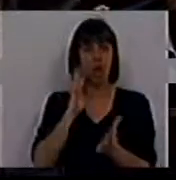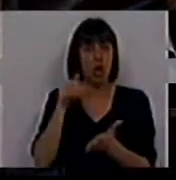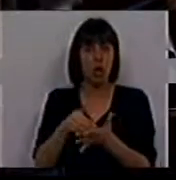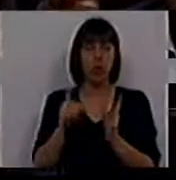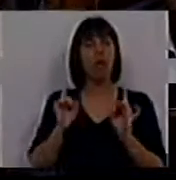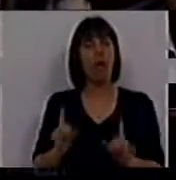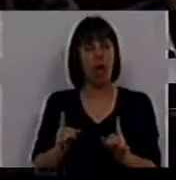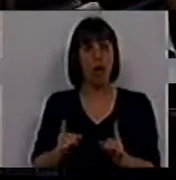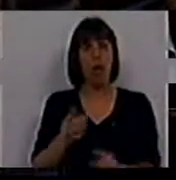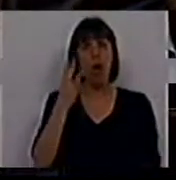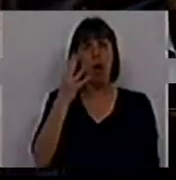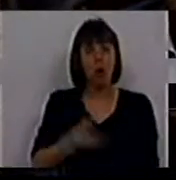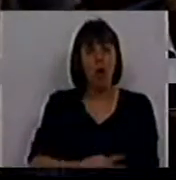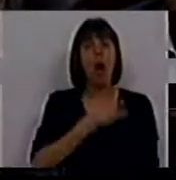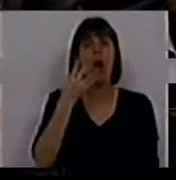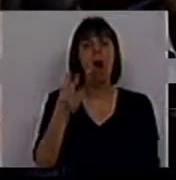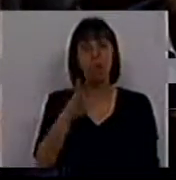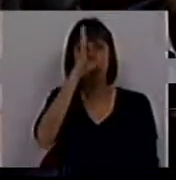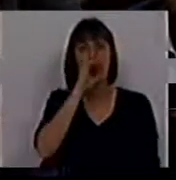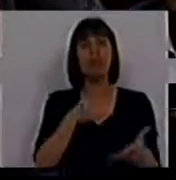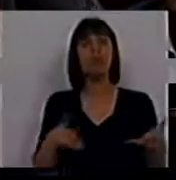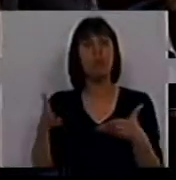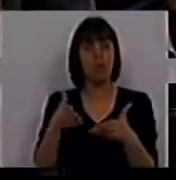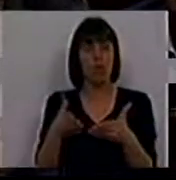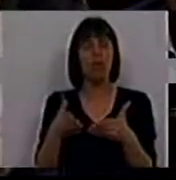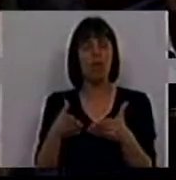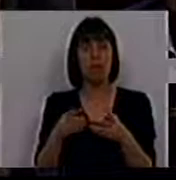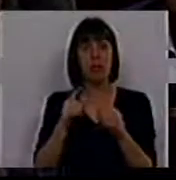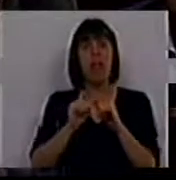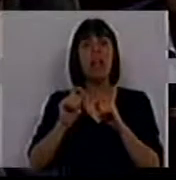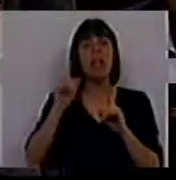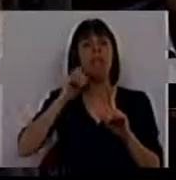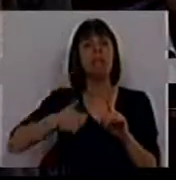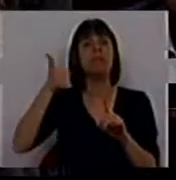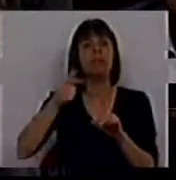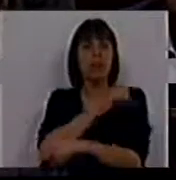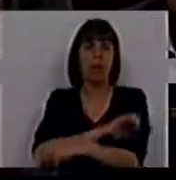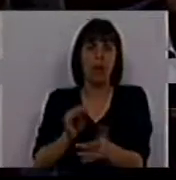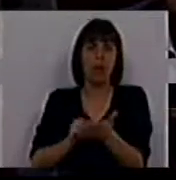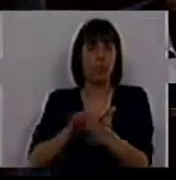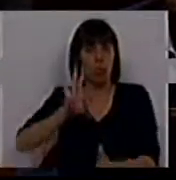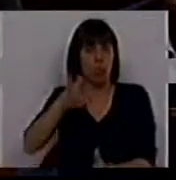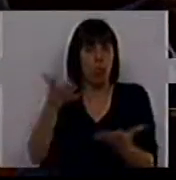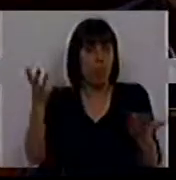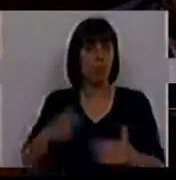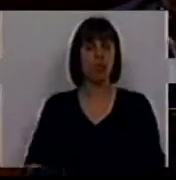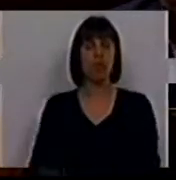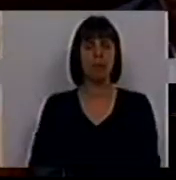resultado de 4 anos de uma governação que tinha como linha mestra o empobrecimento do país.